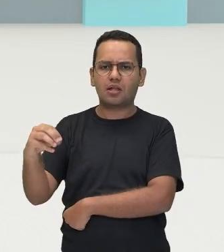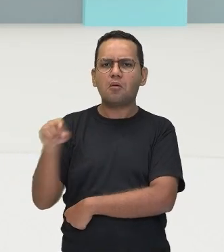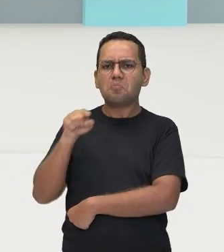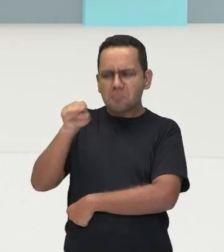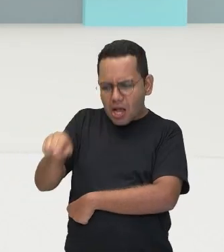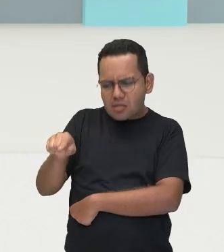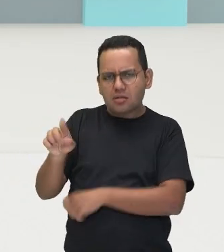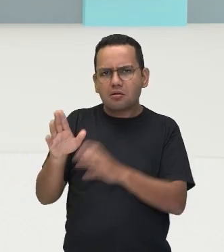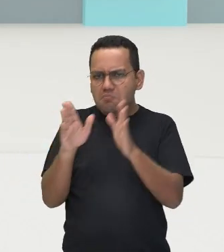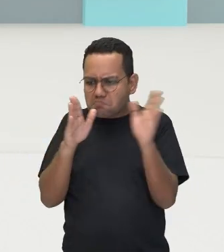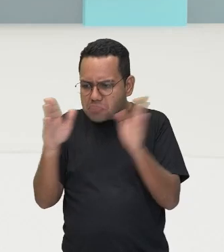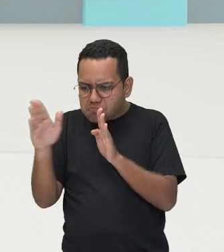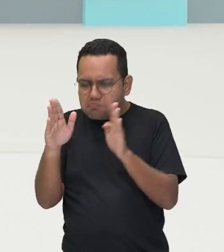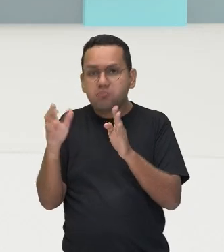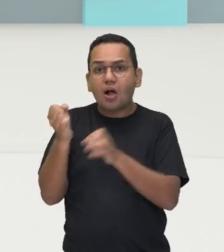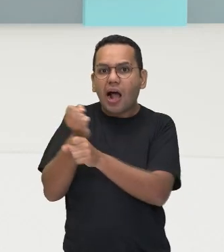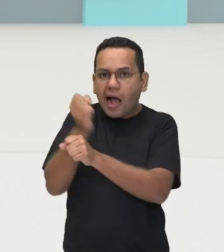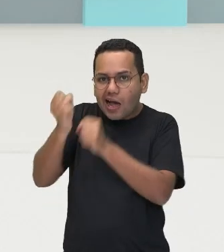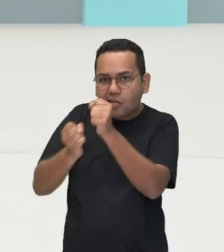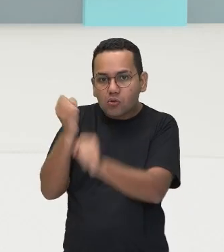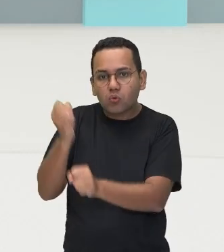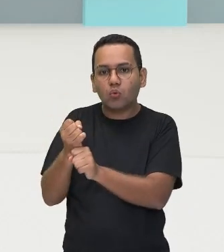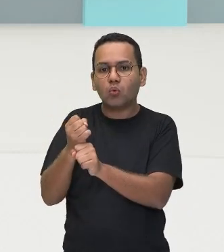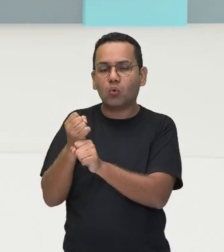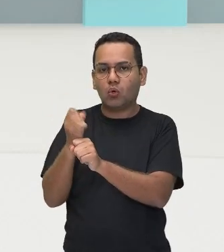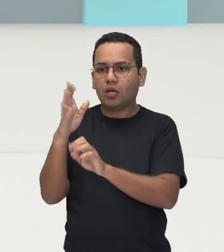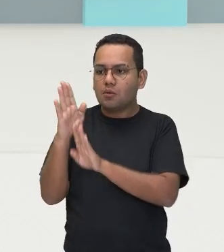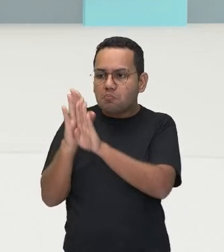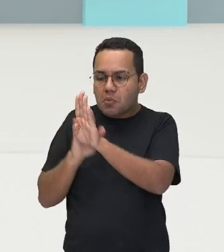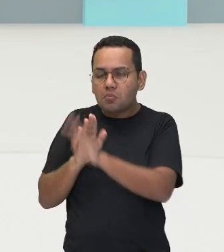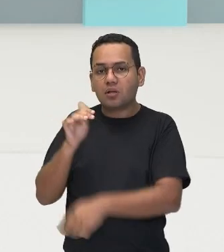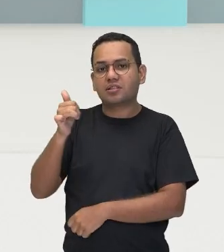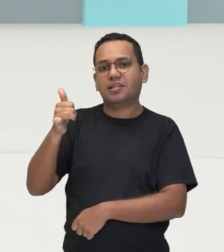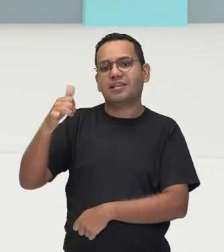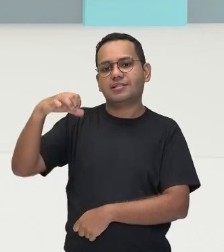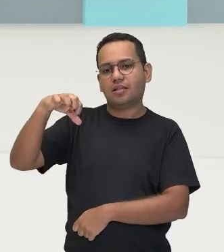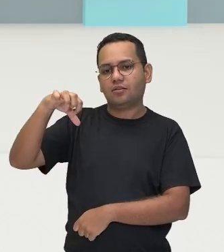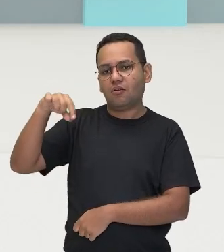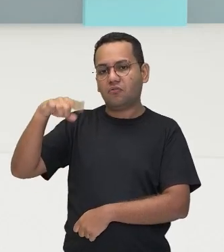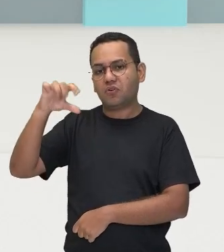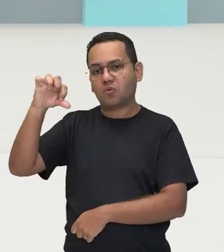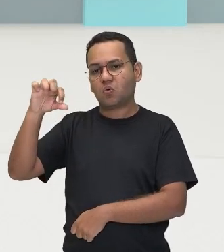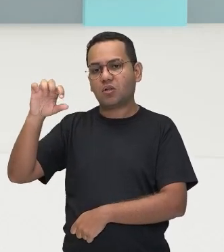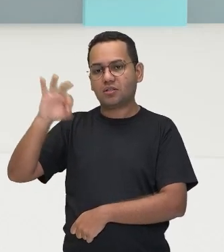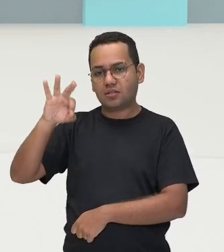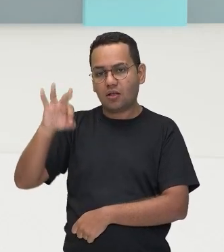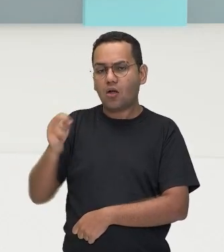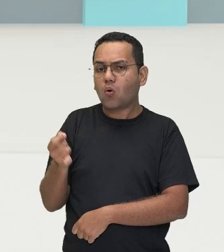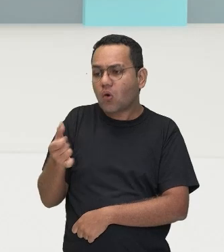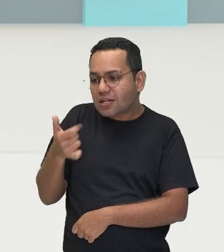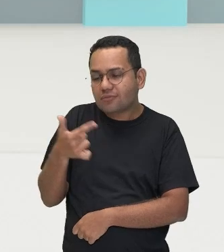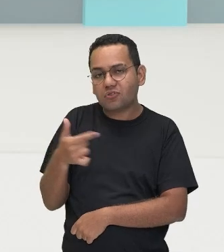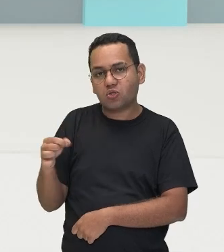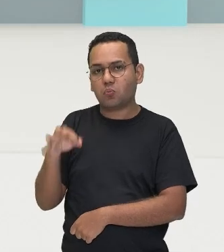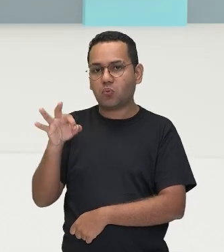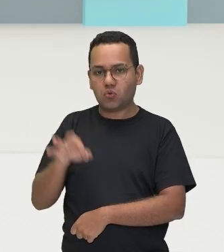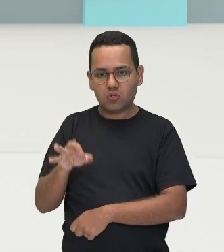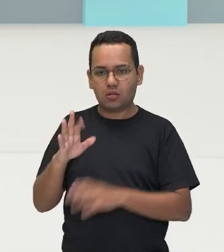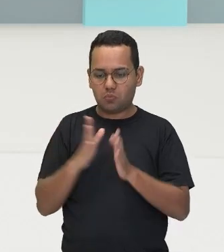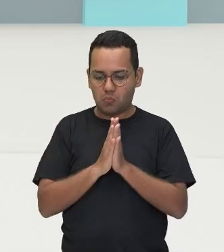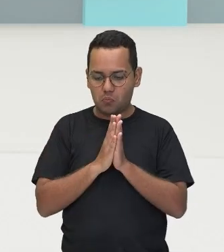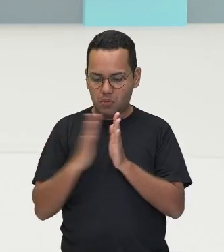anual, hein? De quase 20%, durante o período aí, entre 2023 a 2030. Muito bacana, né?